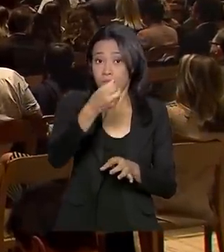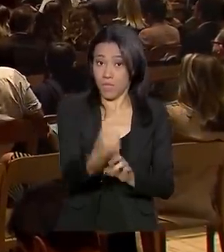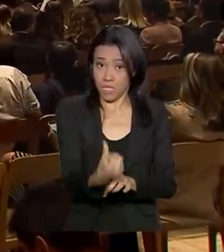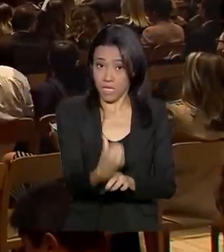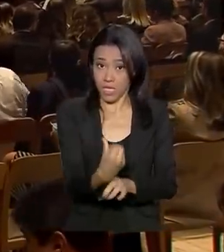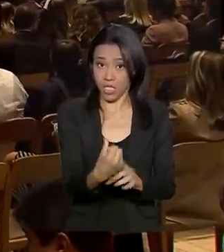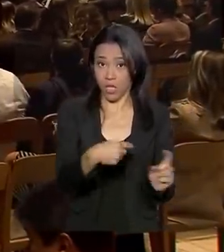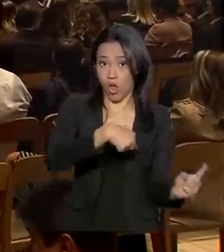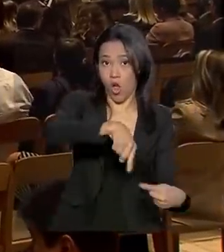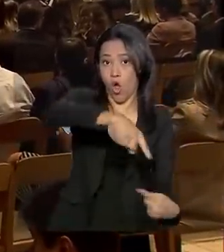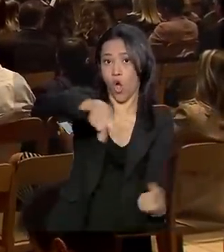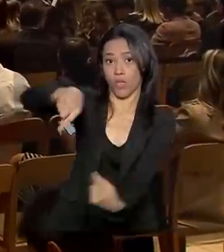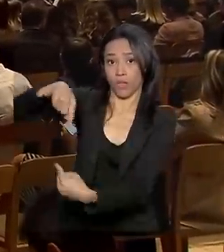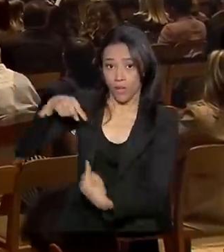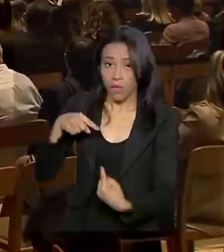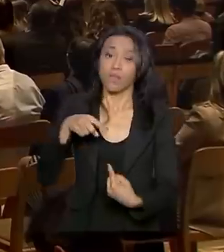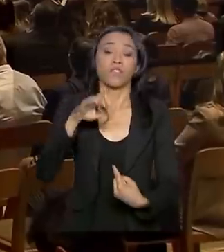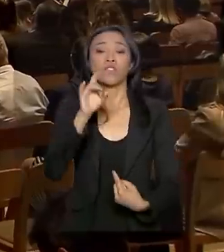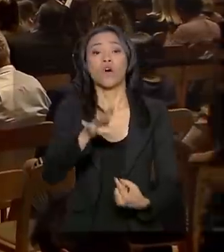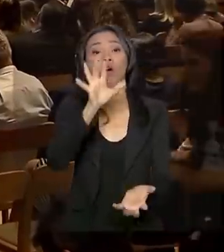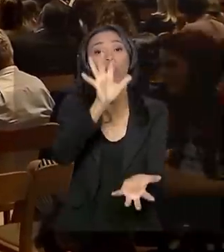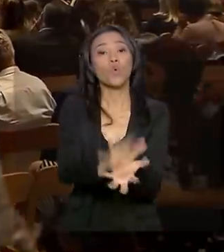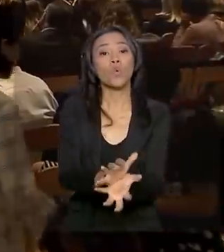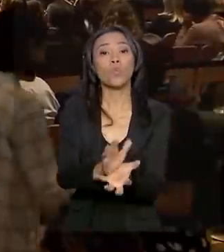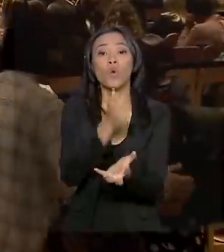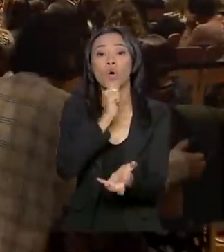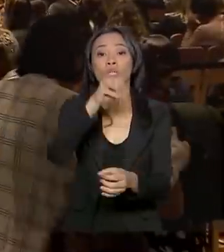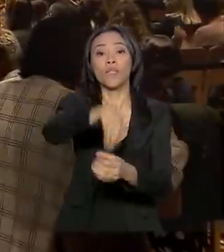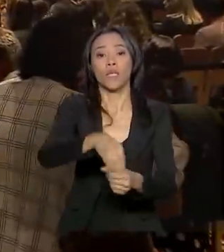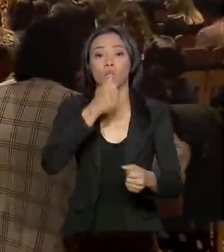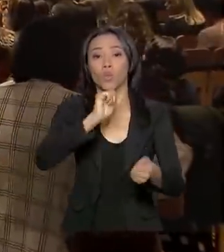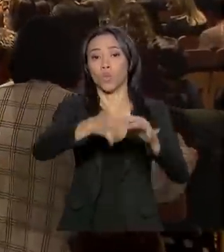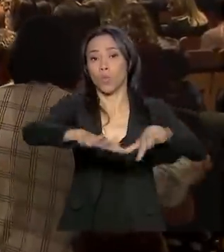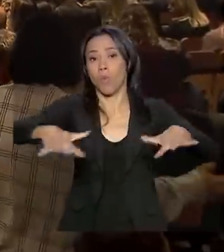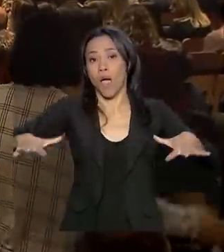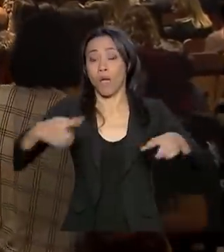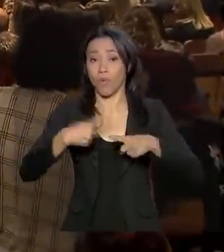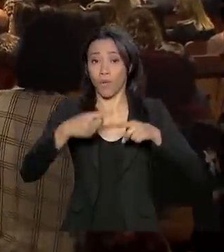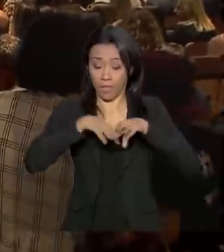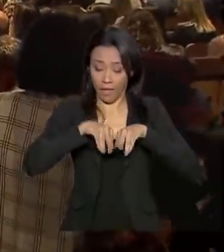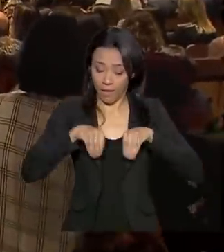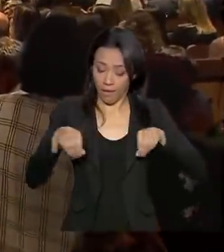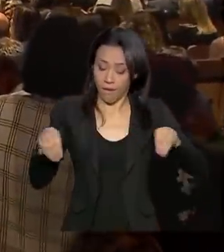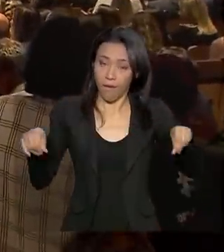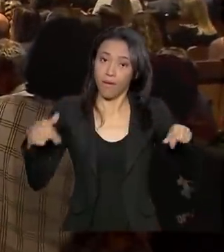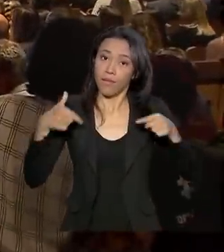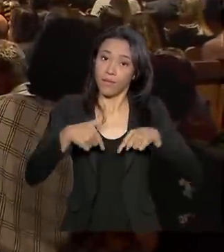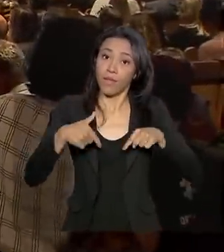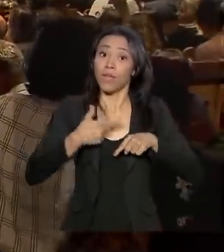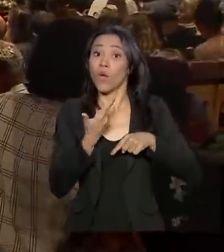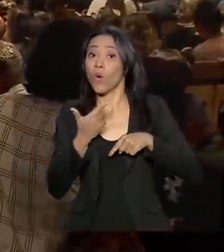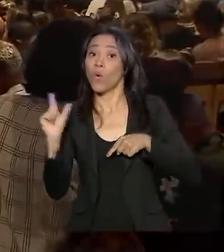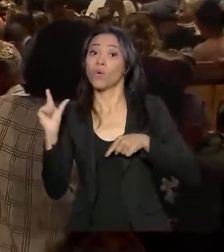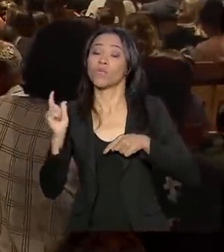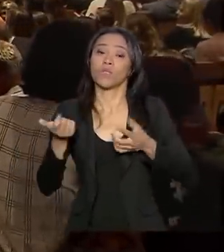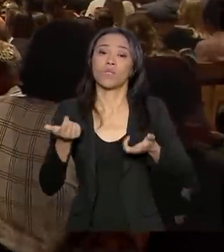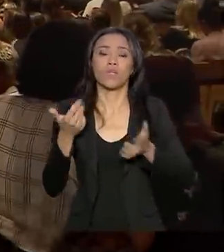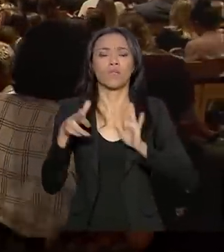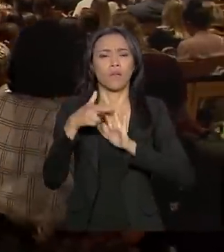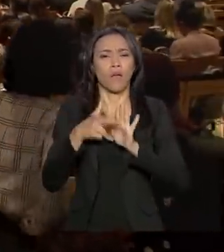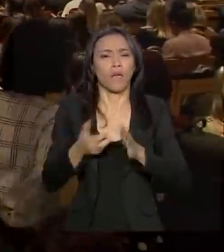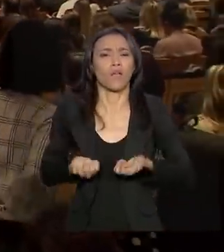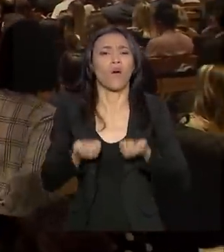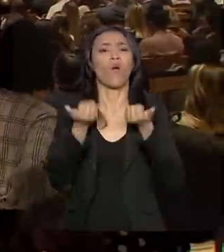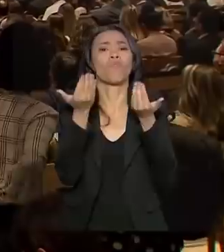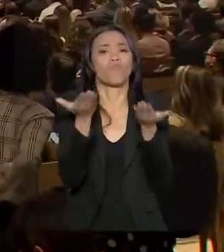concessões oferecem somente blocos marítimos, já que as áreas terrestres estão incluídas no sistema de oferta permanente. O ministro